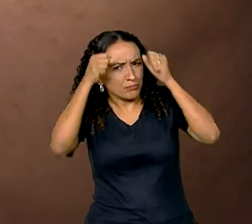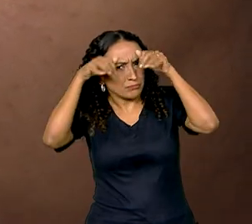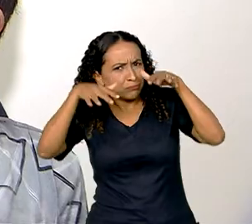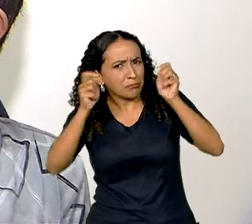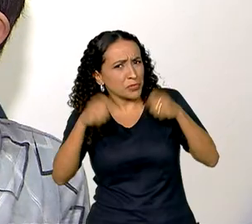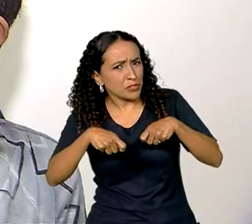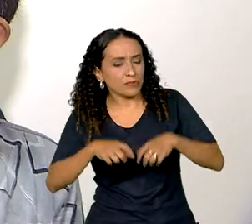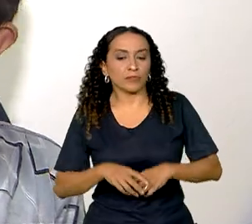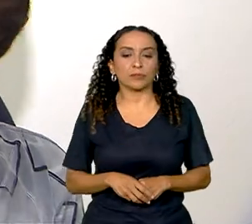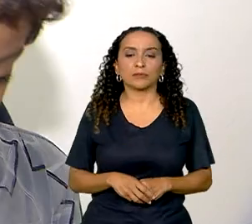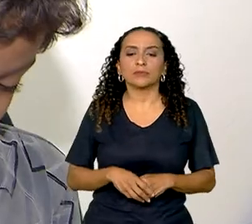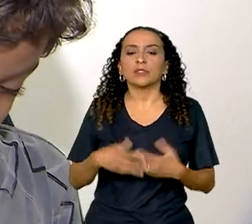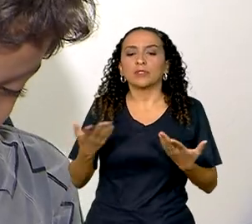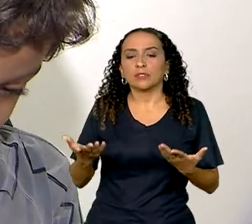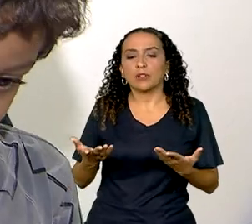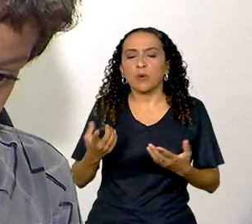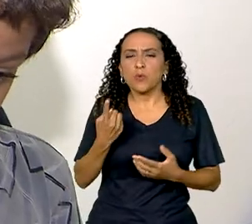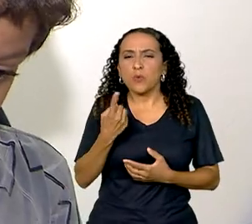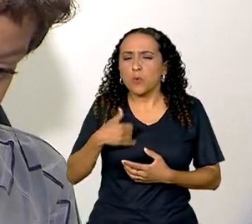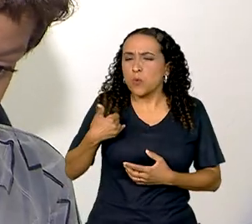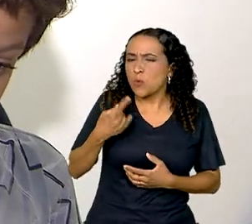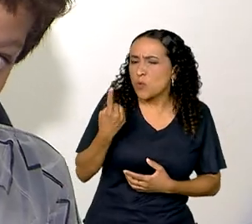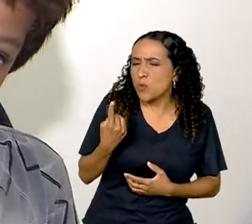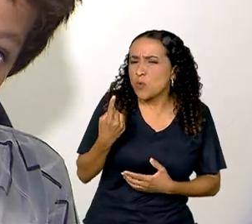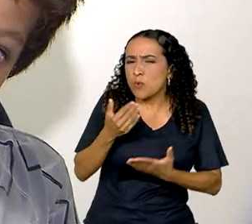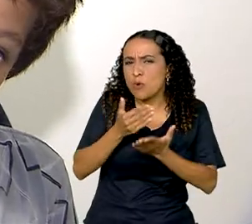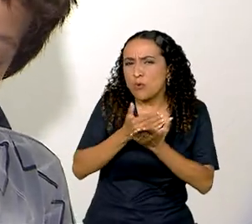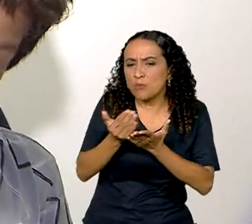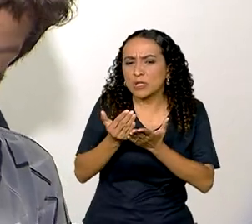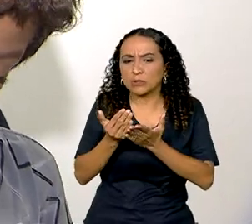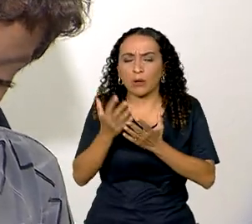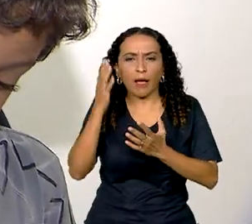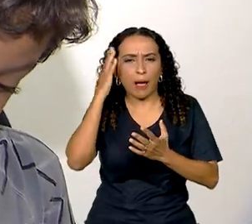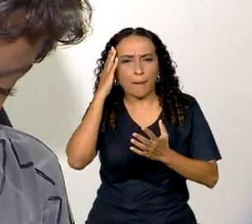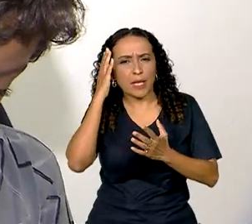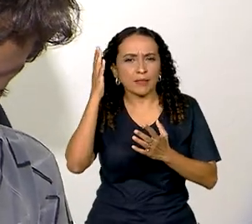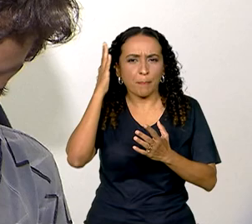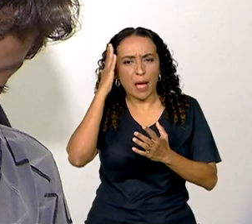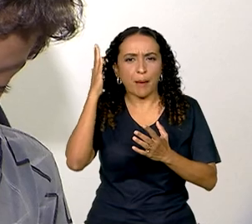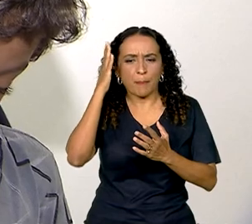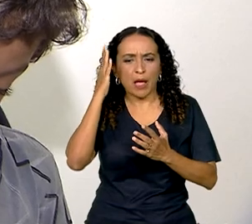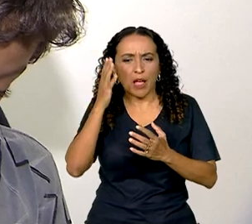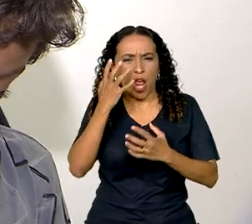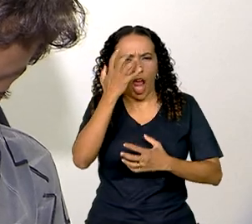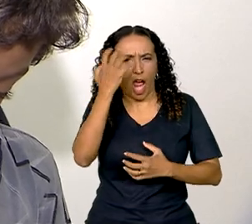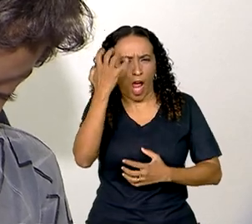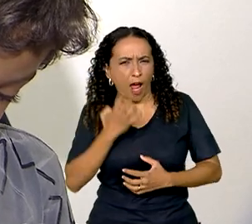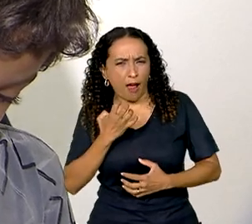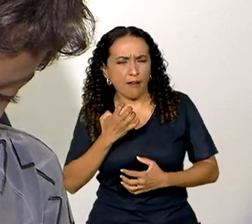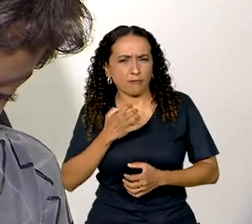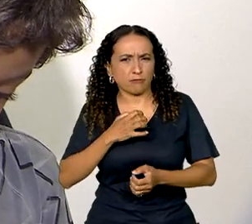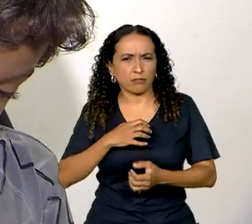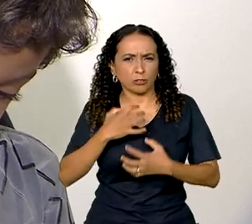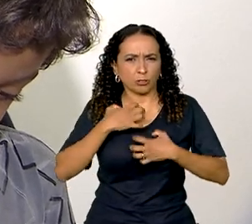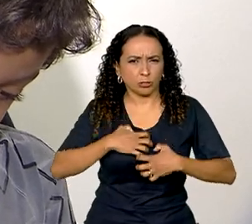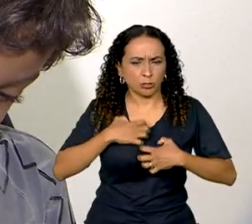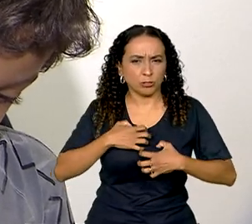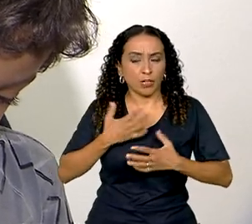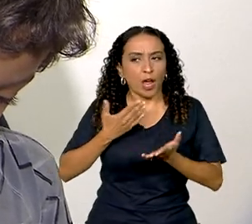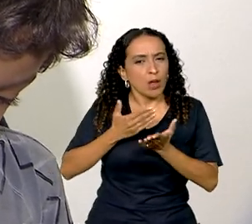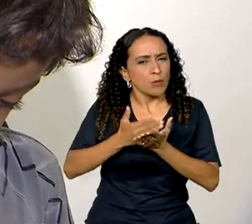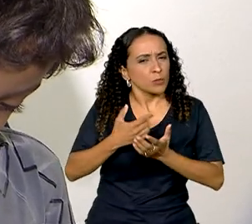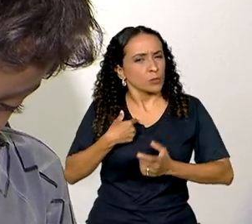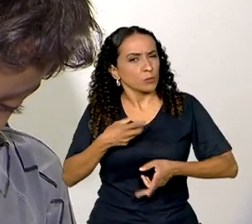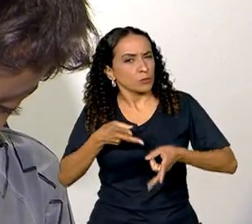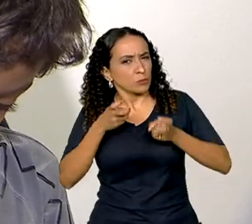autista. Desde um ano ele começou a bater a cabeça, quando eu estava com raiva. Aí foi o começo da